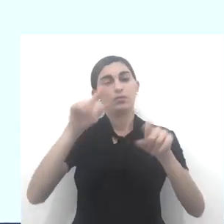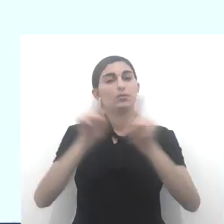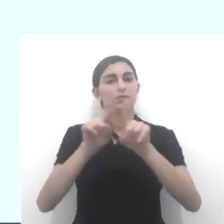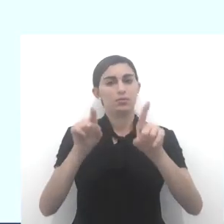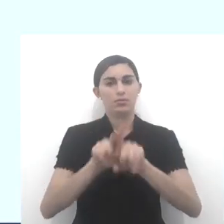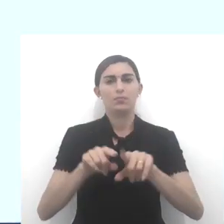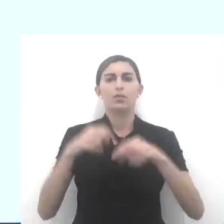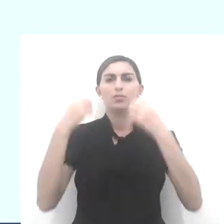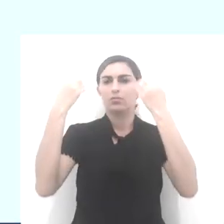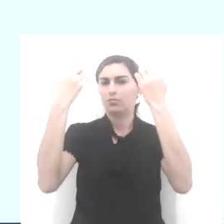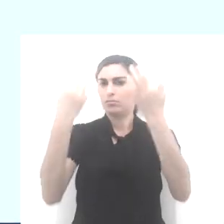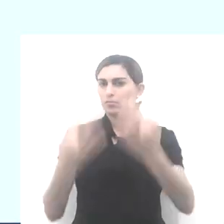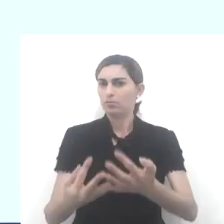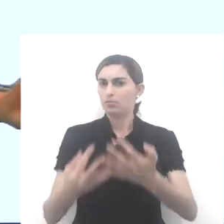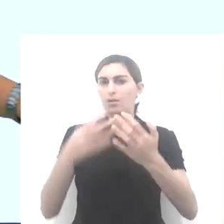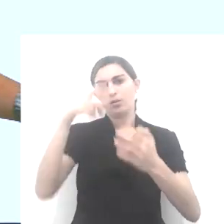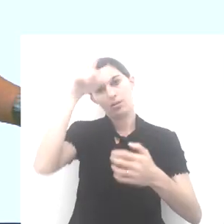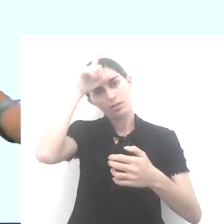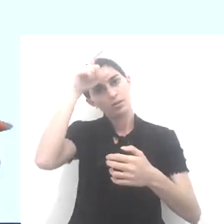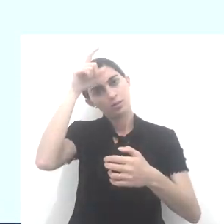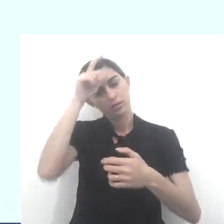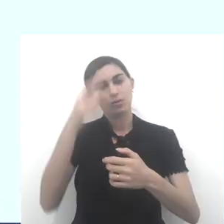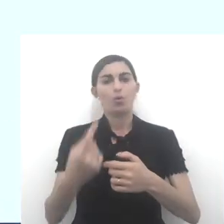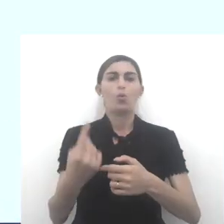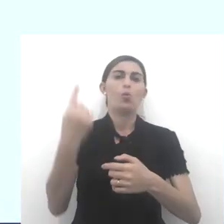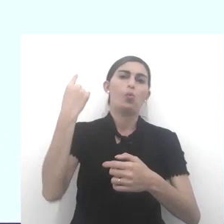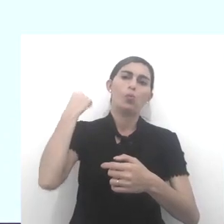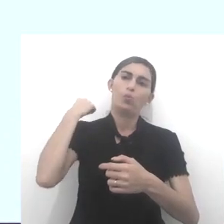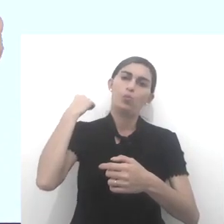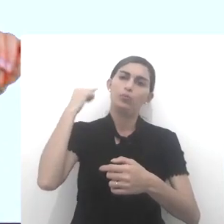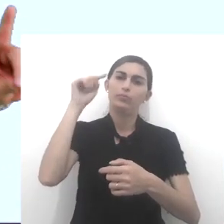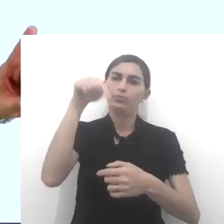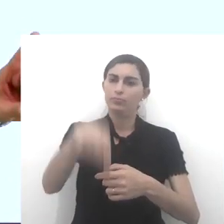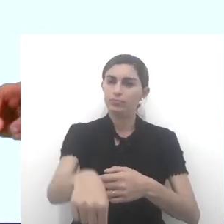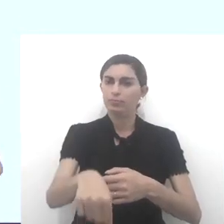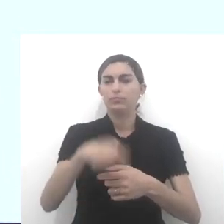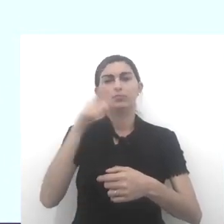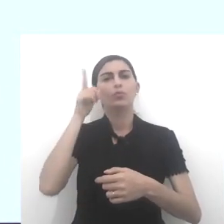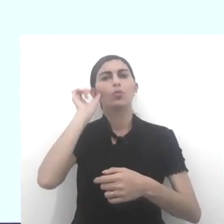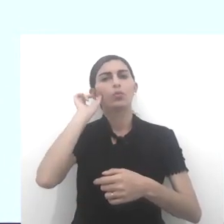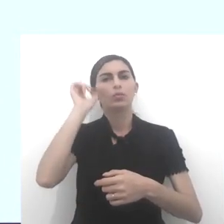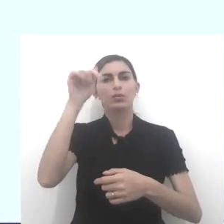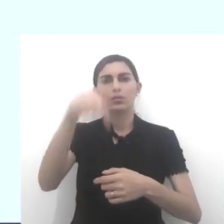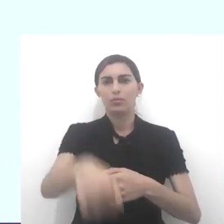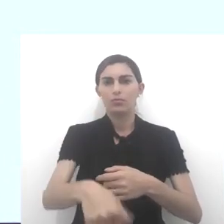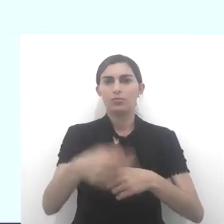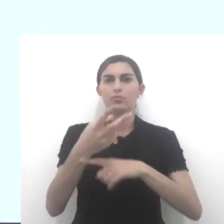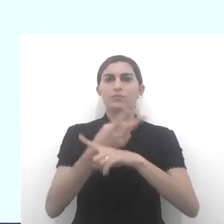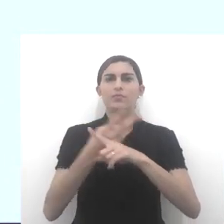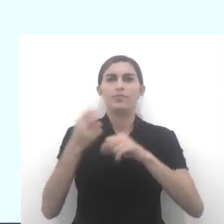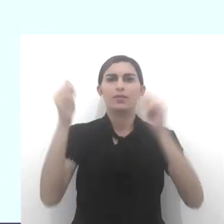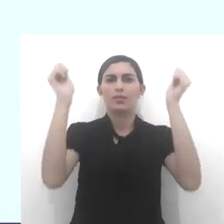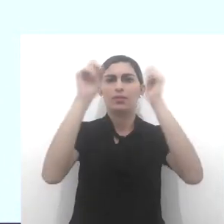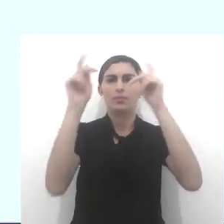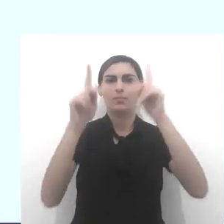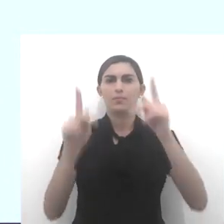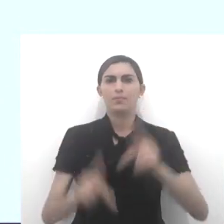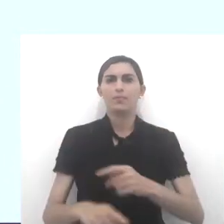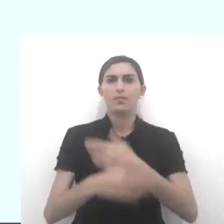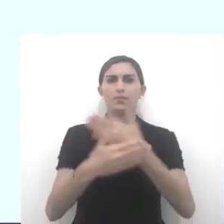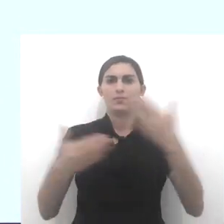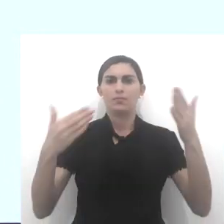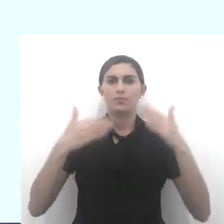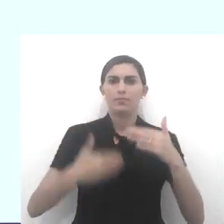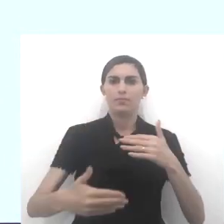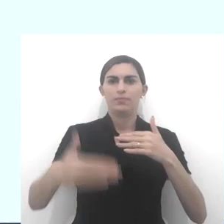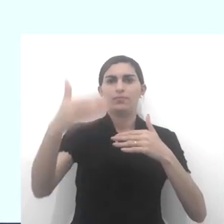também irei ressaltar, certo? Líderes de ontem e de hoje, nessa busca pela paz. Vamos